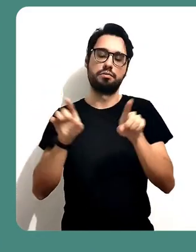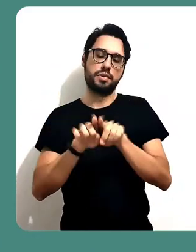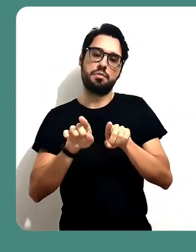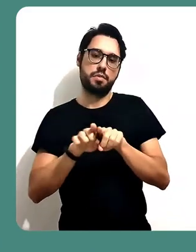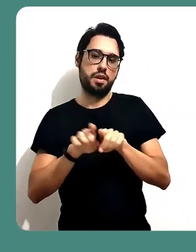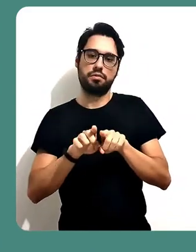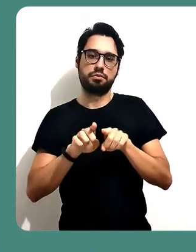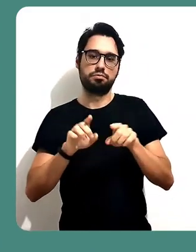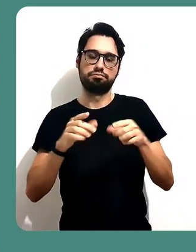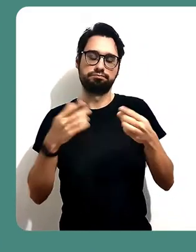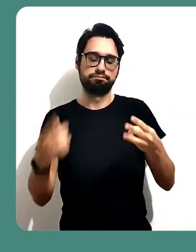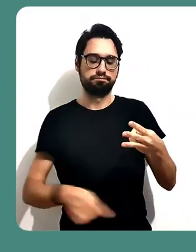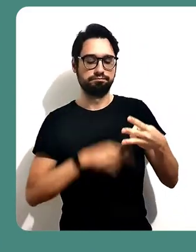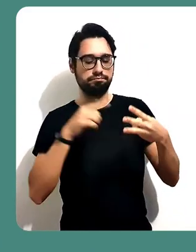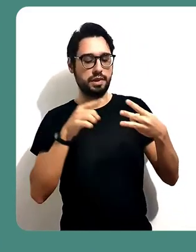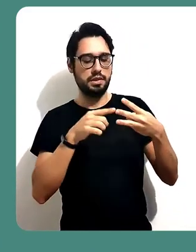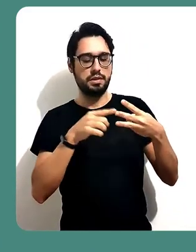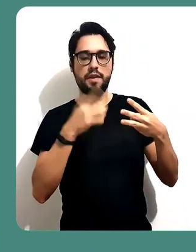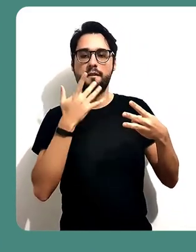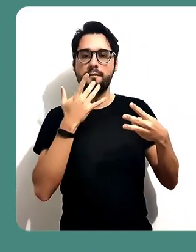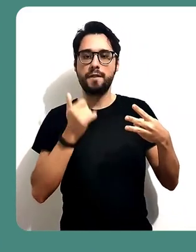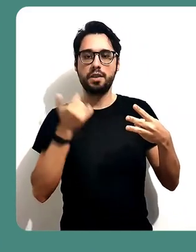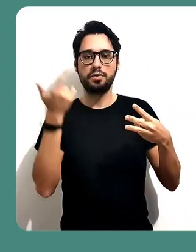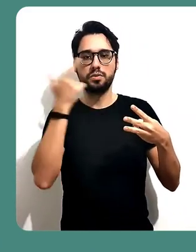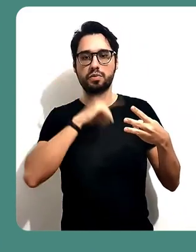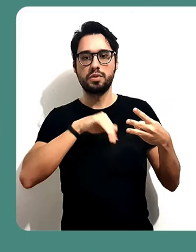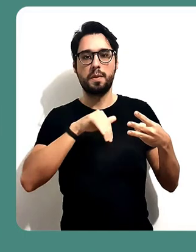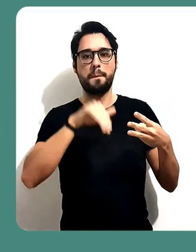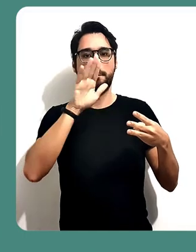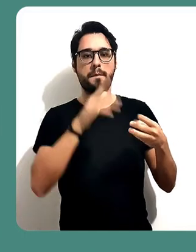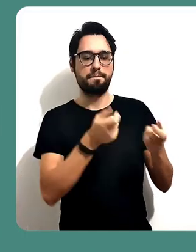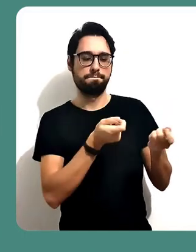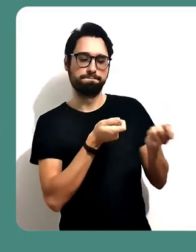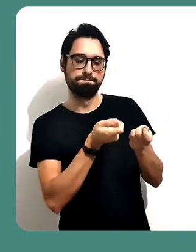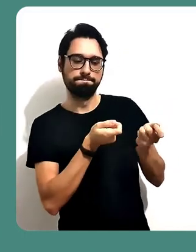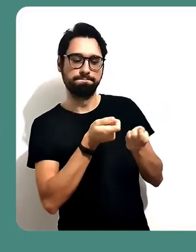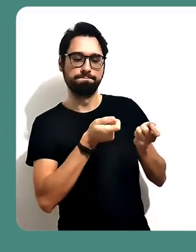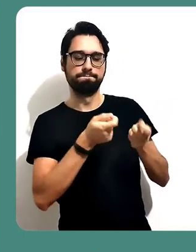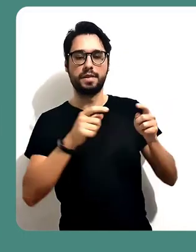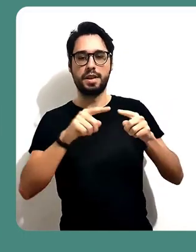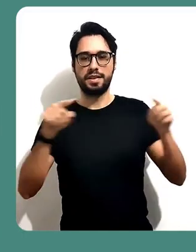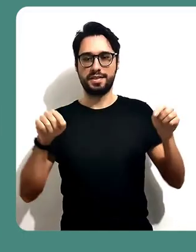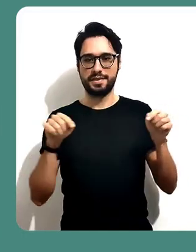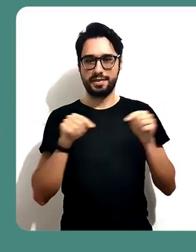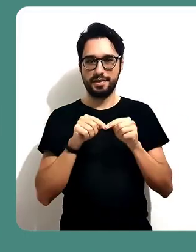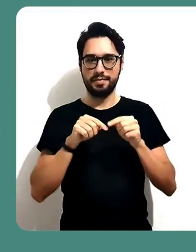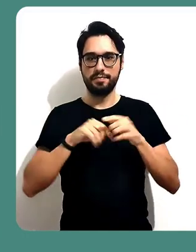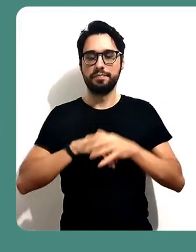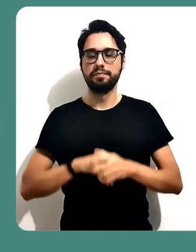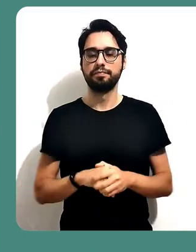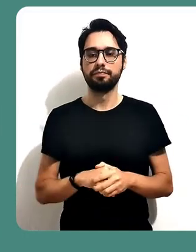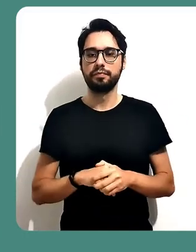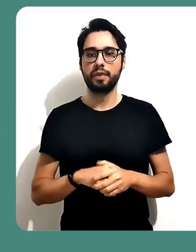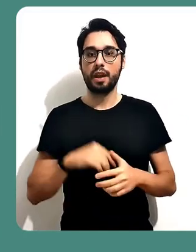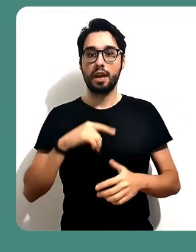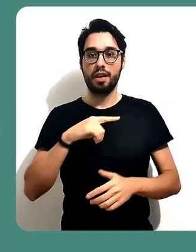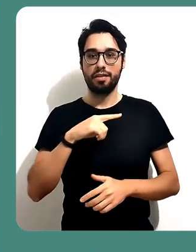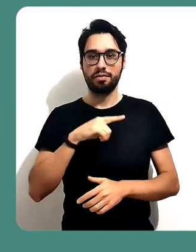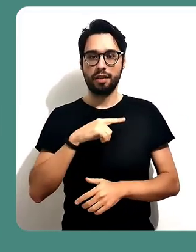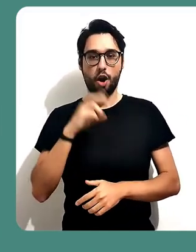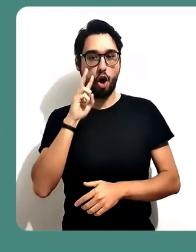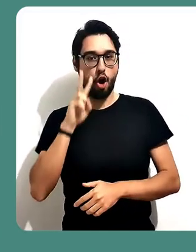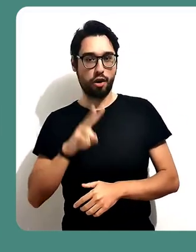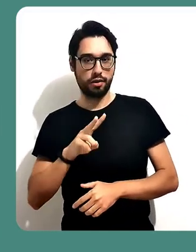de você esquecer de autorizar alguém que chegue atrasado na transmissão. Isso facilita bastante a gestão